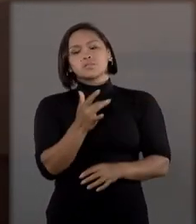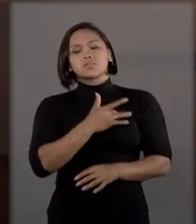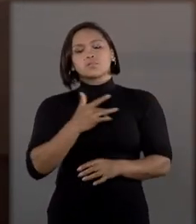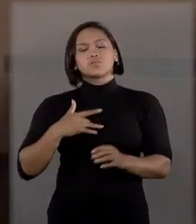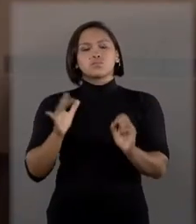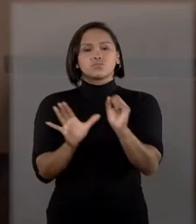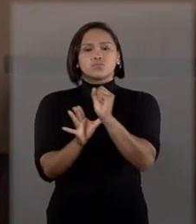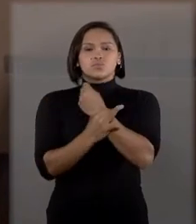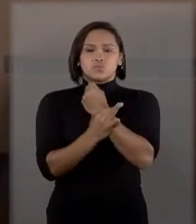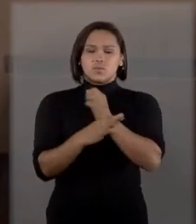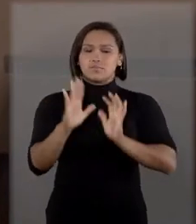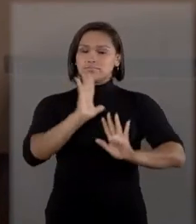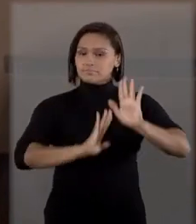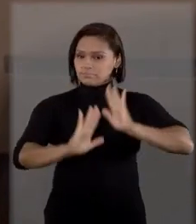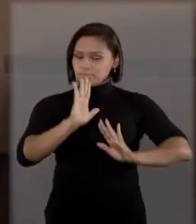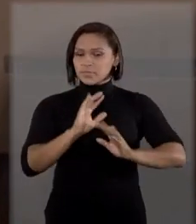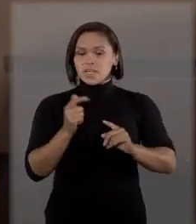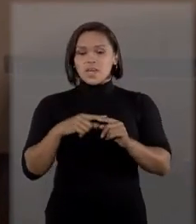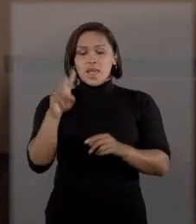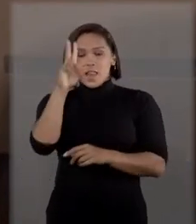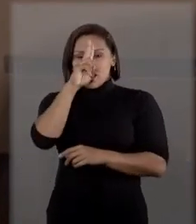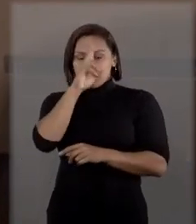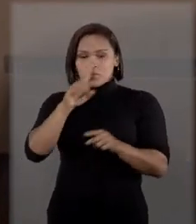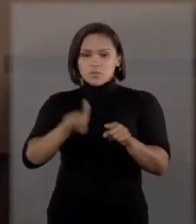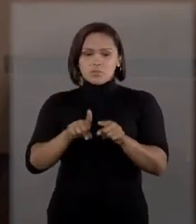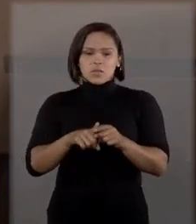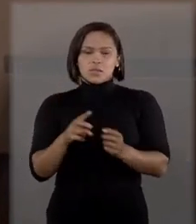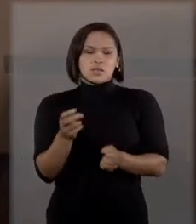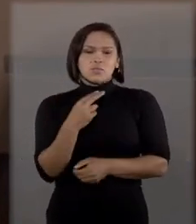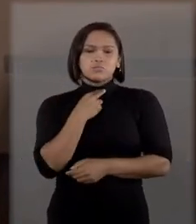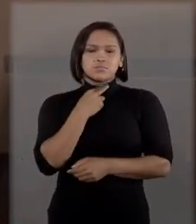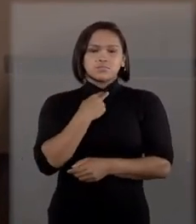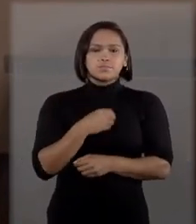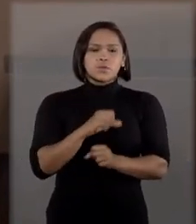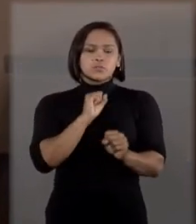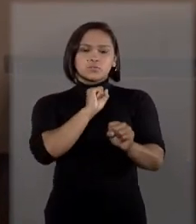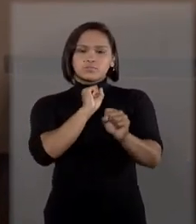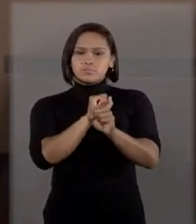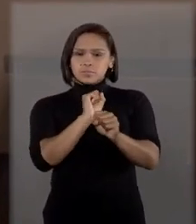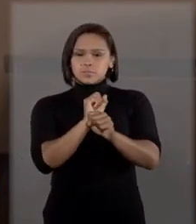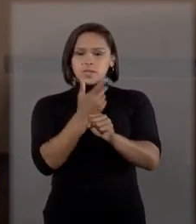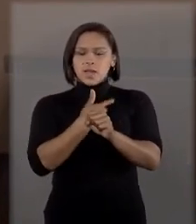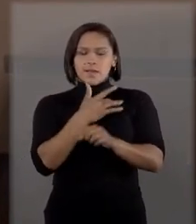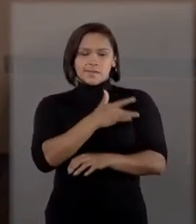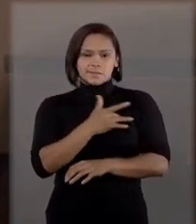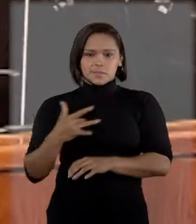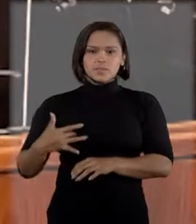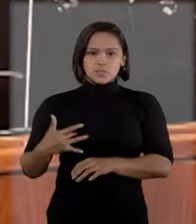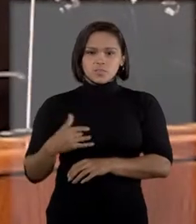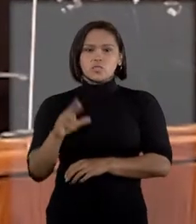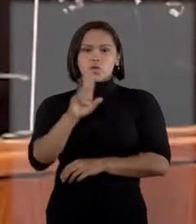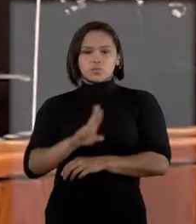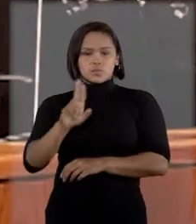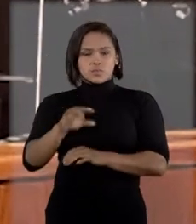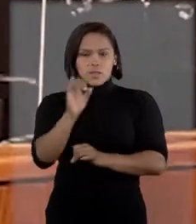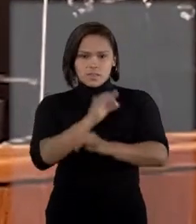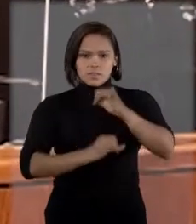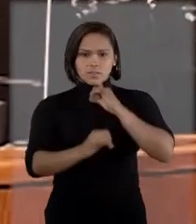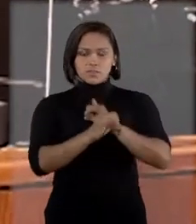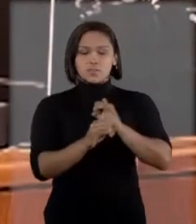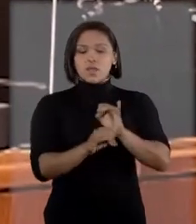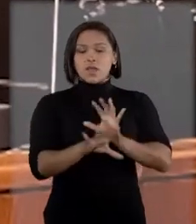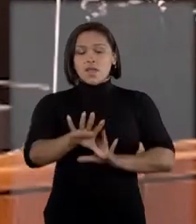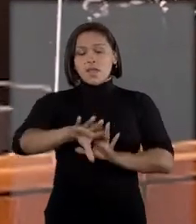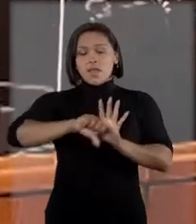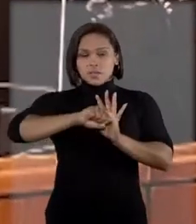pública. O ministro ressaltou ainda que não se pode deixar de utilizar a tecnologia em prol da saúde pública. Para ele, a adoção da